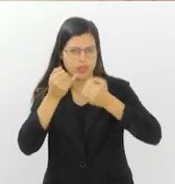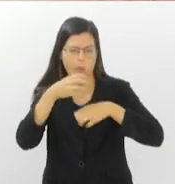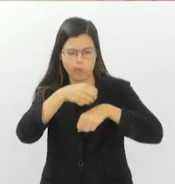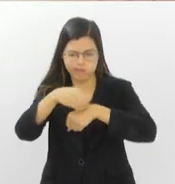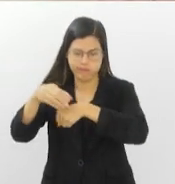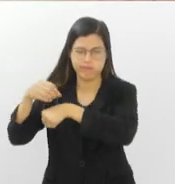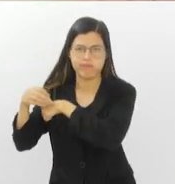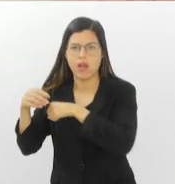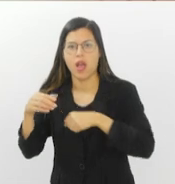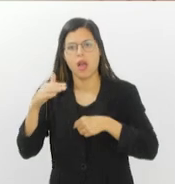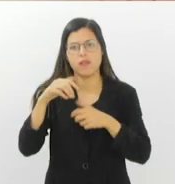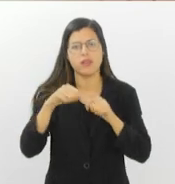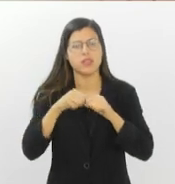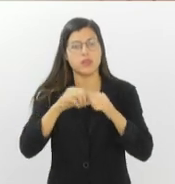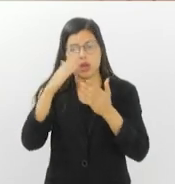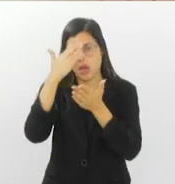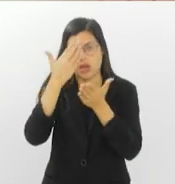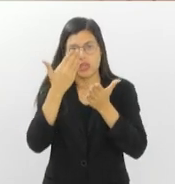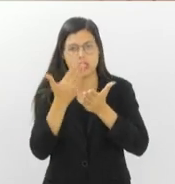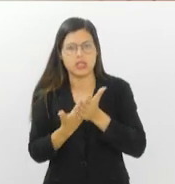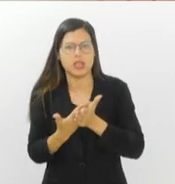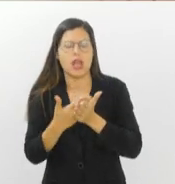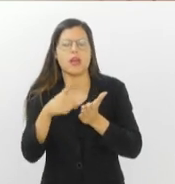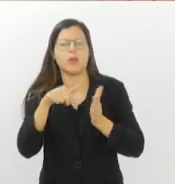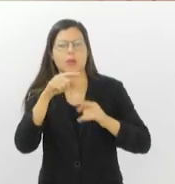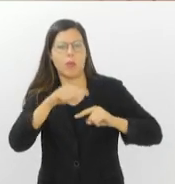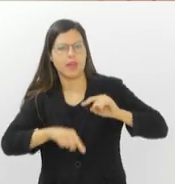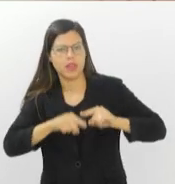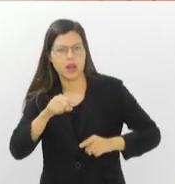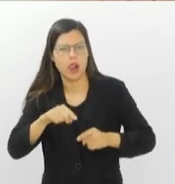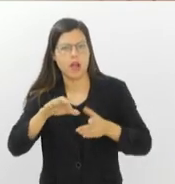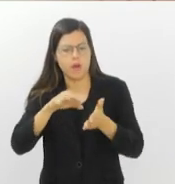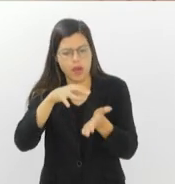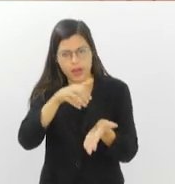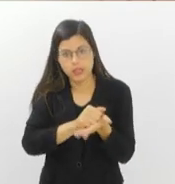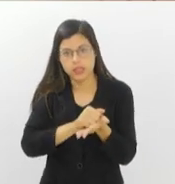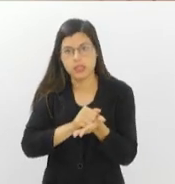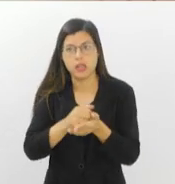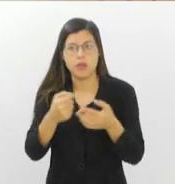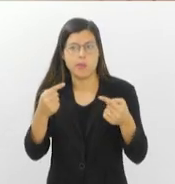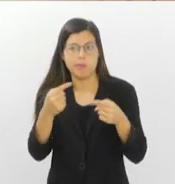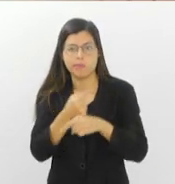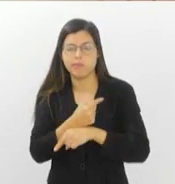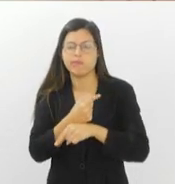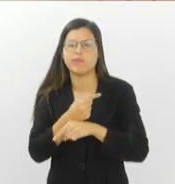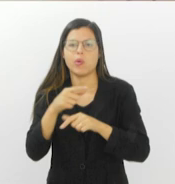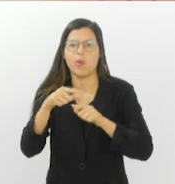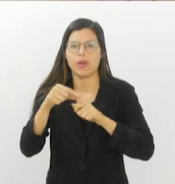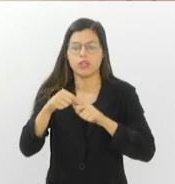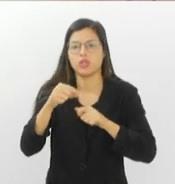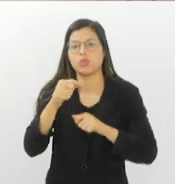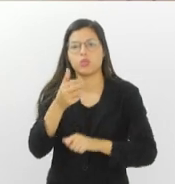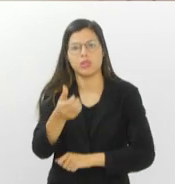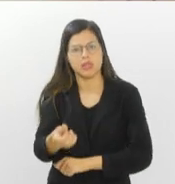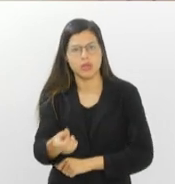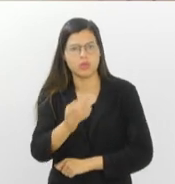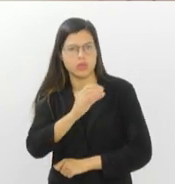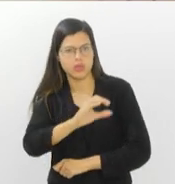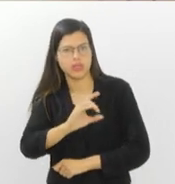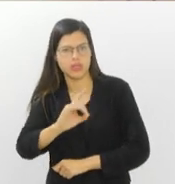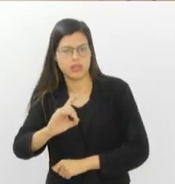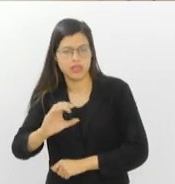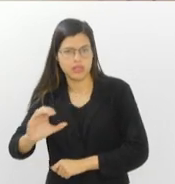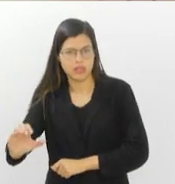produto é devidamente registrado, violando o artigo 6º do CDC. É importante que os